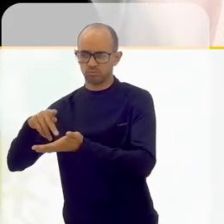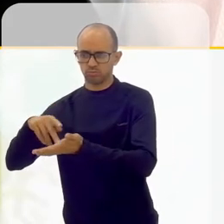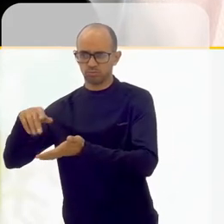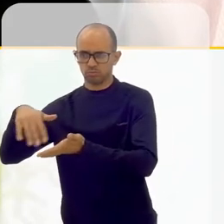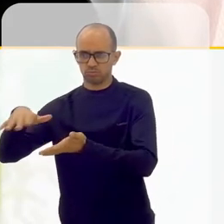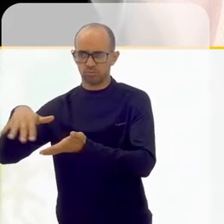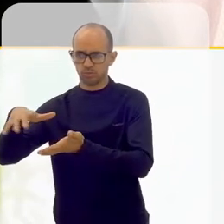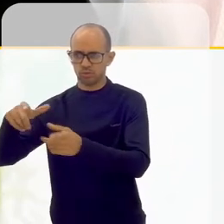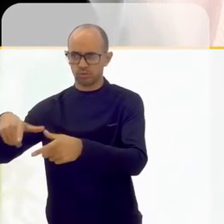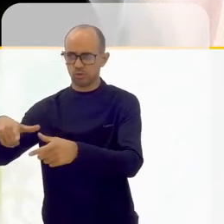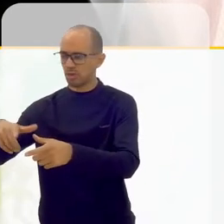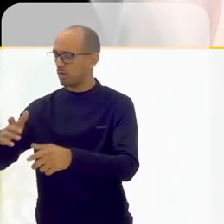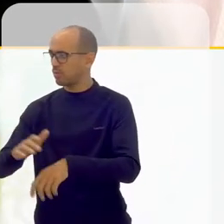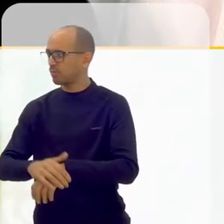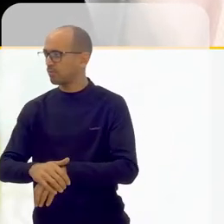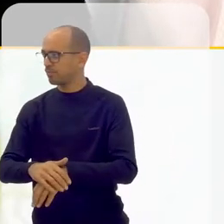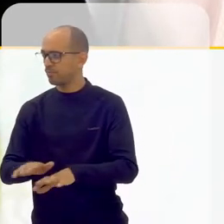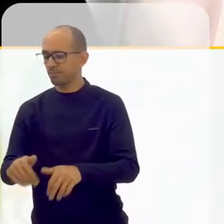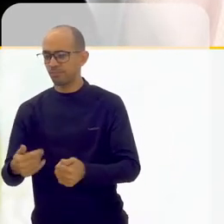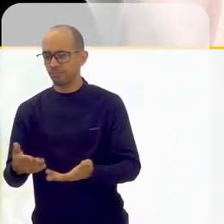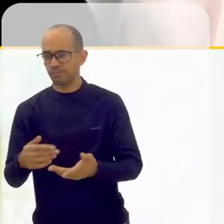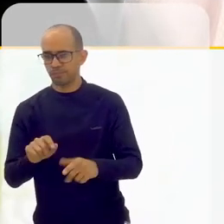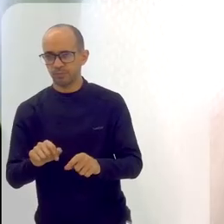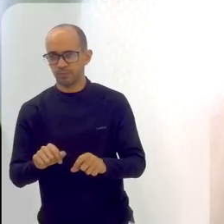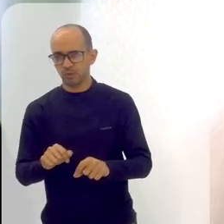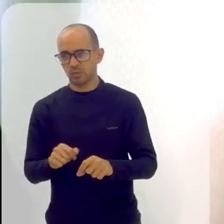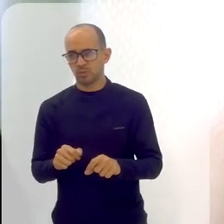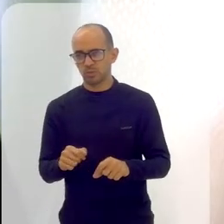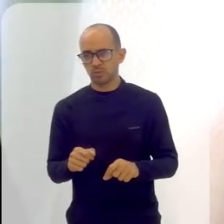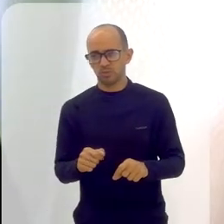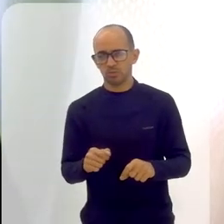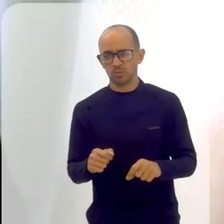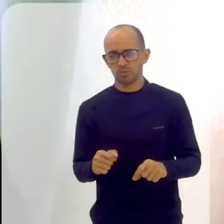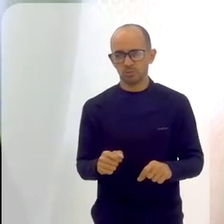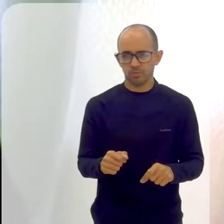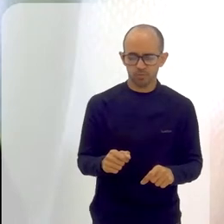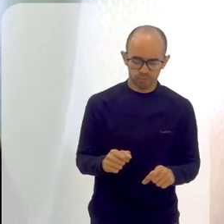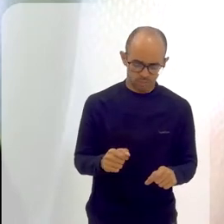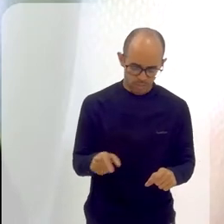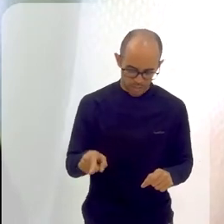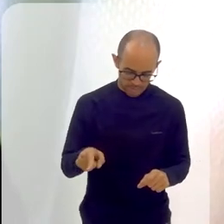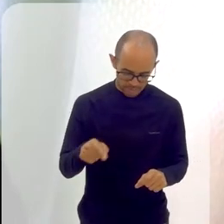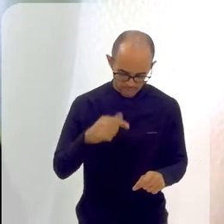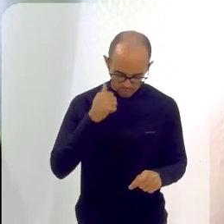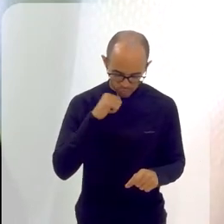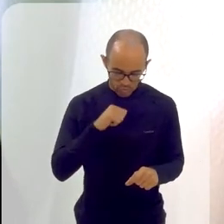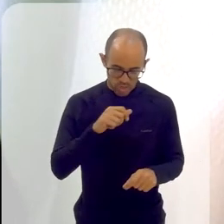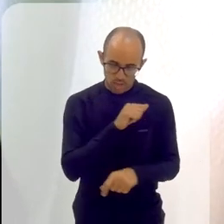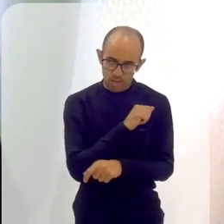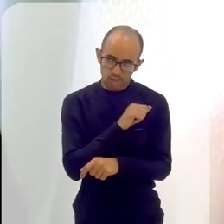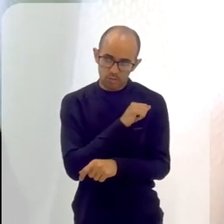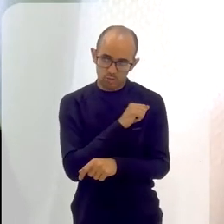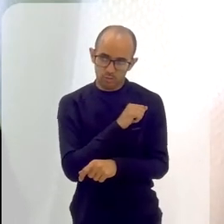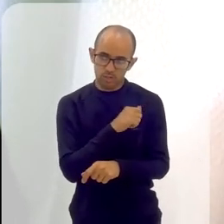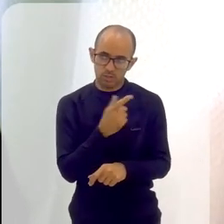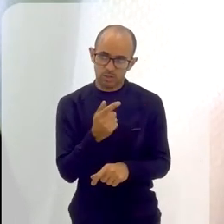realidade daquele aluno, né? Daquela aluna, daquele estudante. Então, quando essa aluna, essa estudante